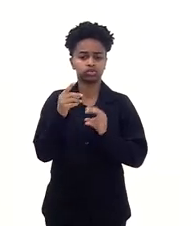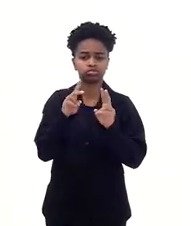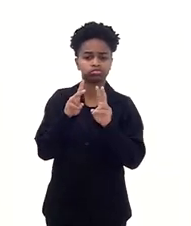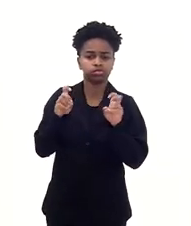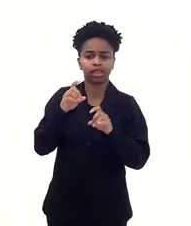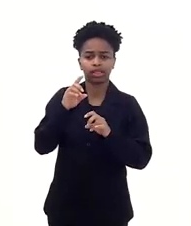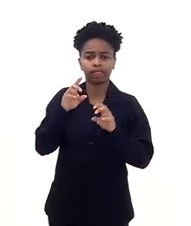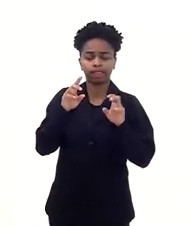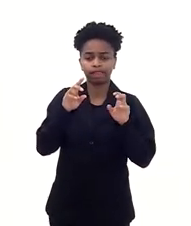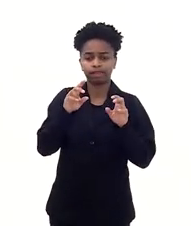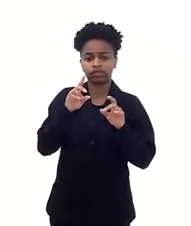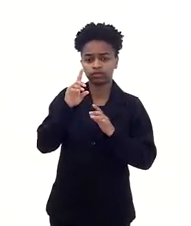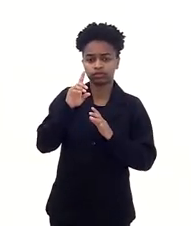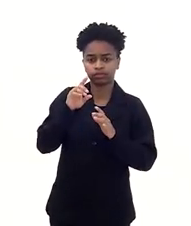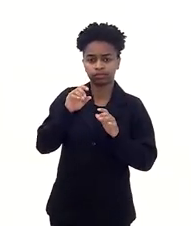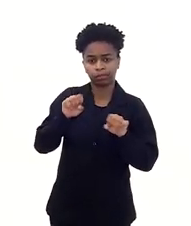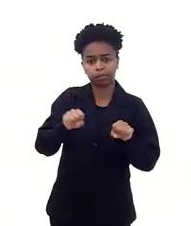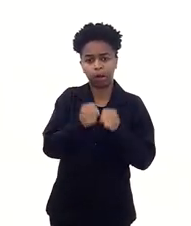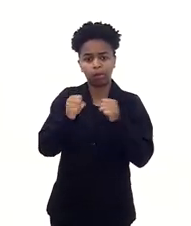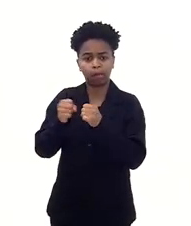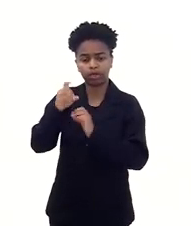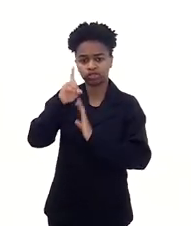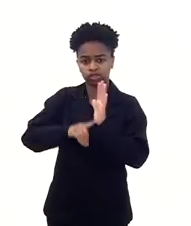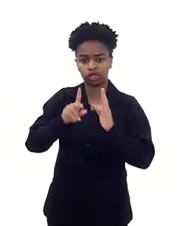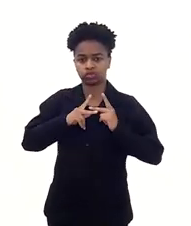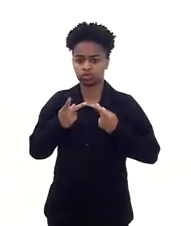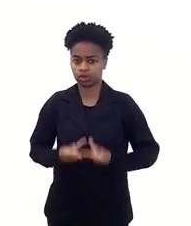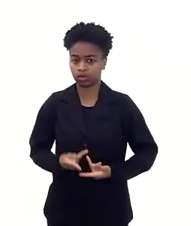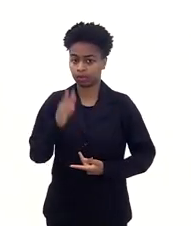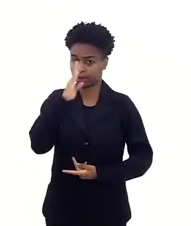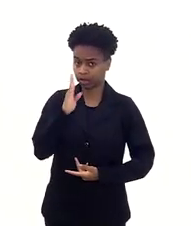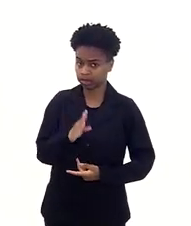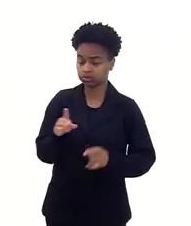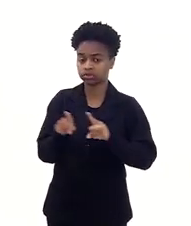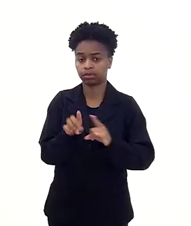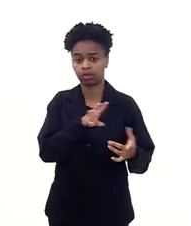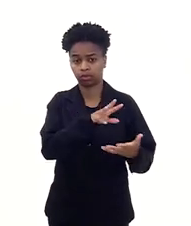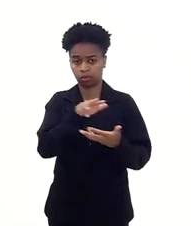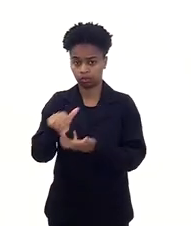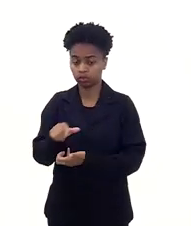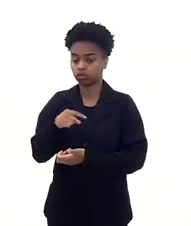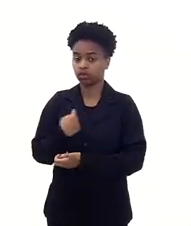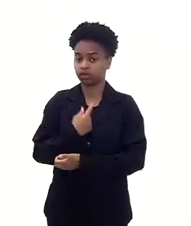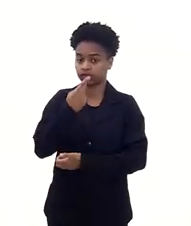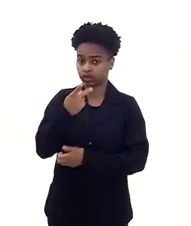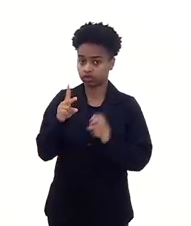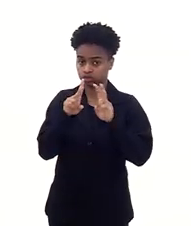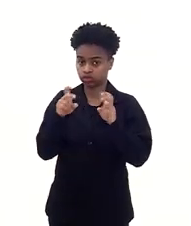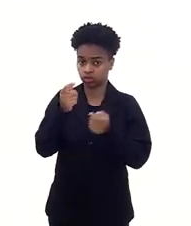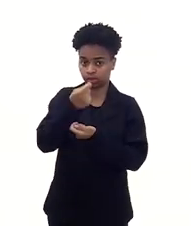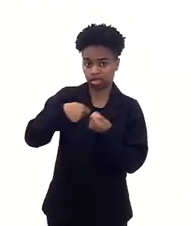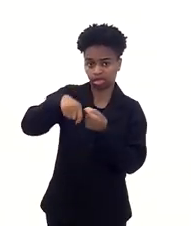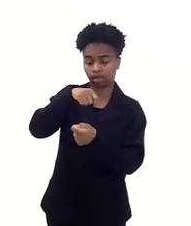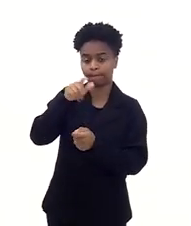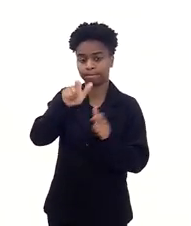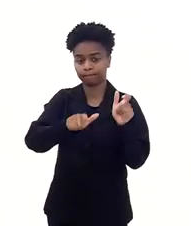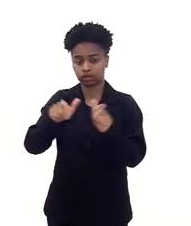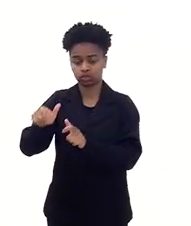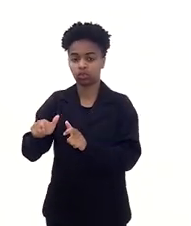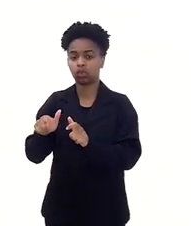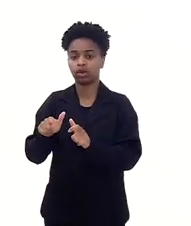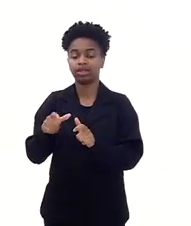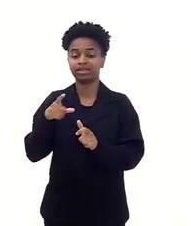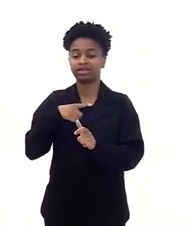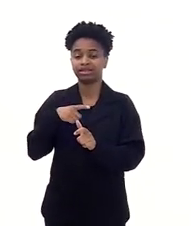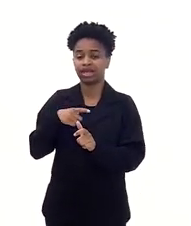violações de direitos humanos no Brasil e no mundo. E aí nós estamos falando do tráfico de pessoas e com um número assustador.